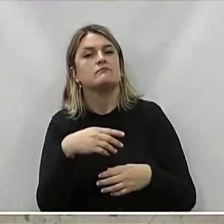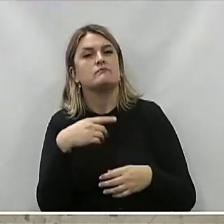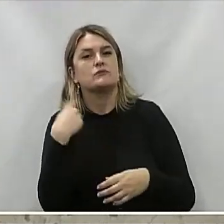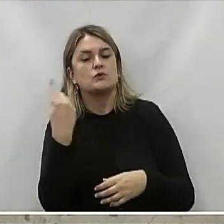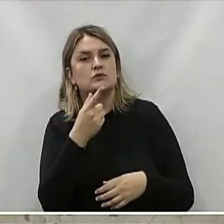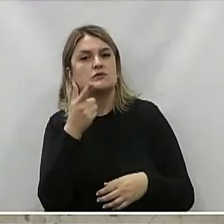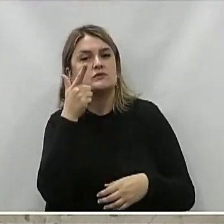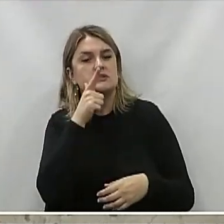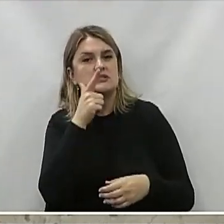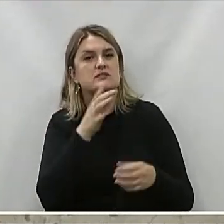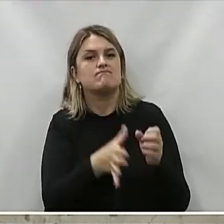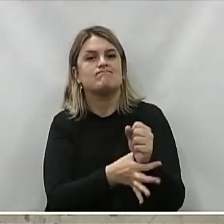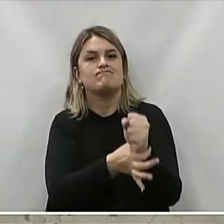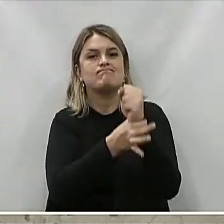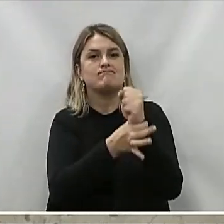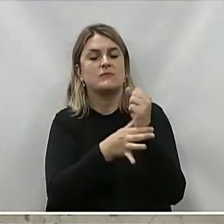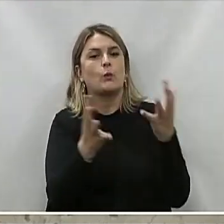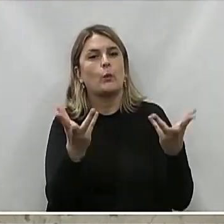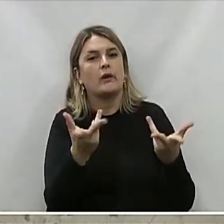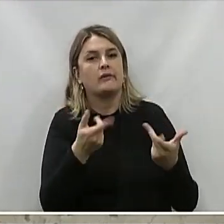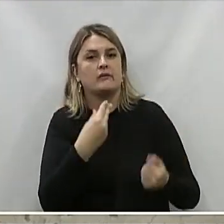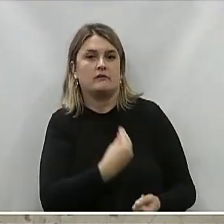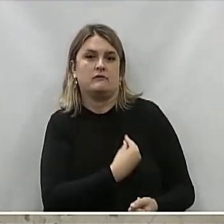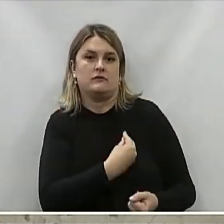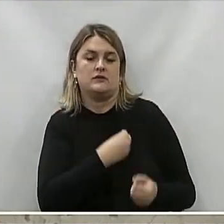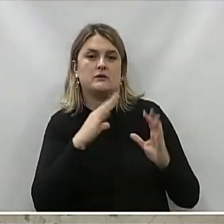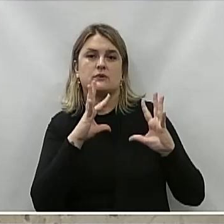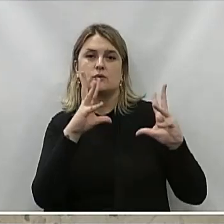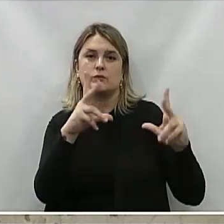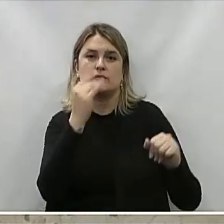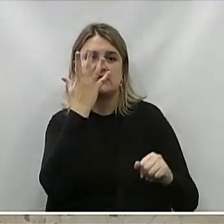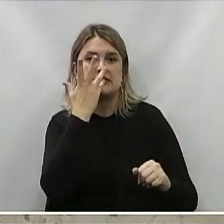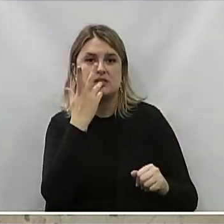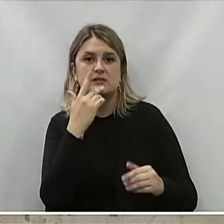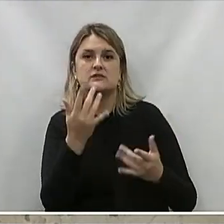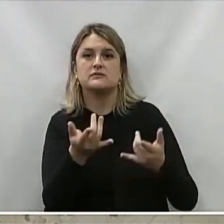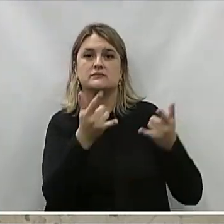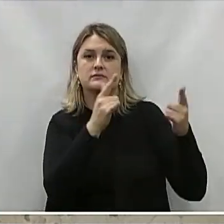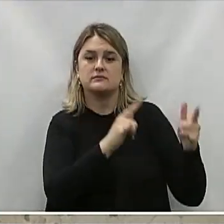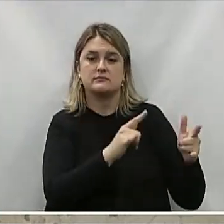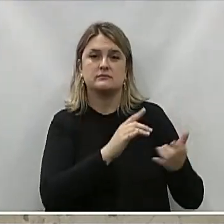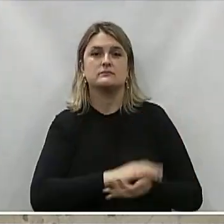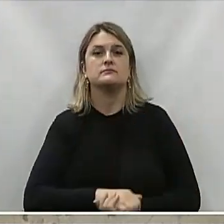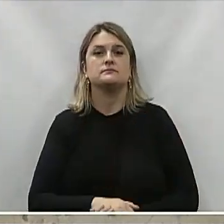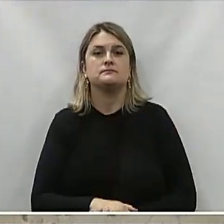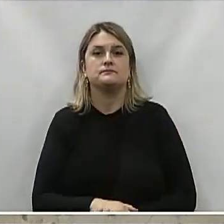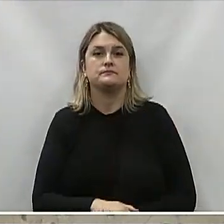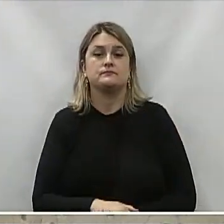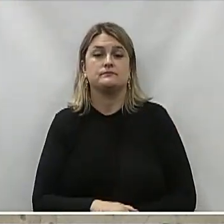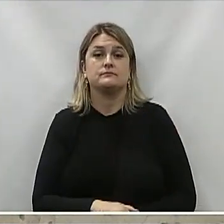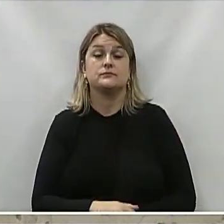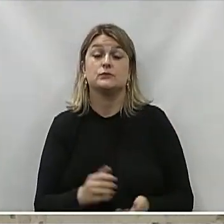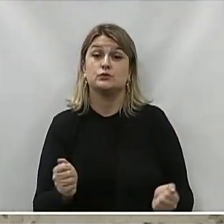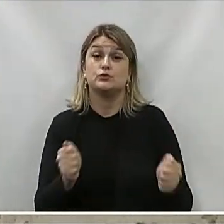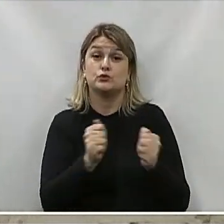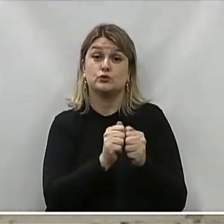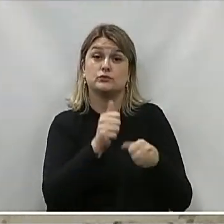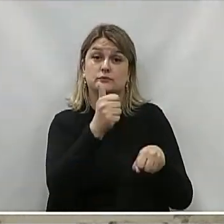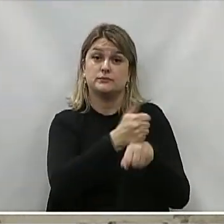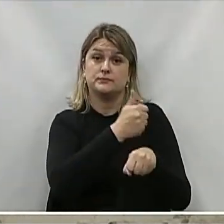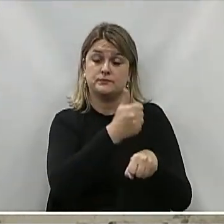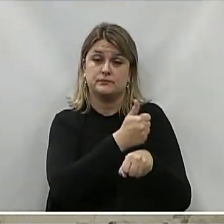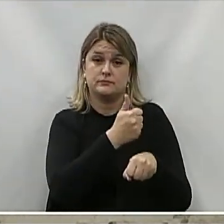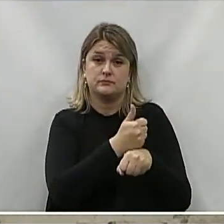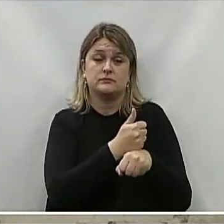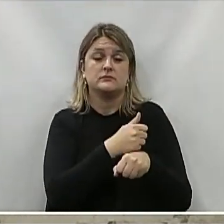Ter mais segurança E qualidade De vida Para nossas crianças Adolescentes De União da Vitória Junto com profissionais